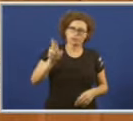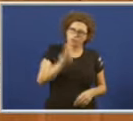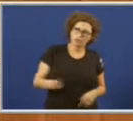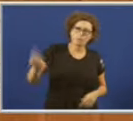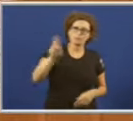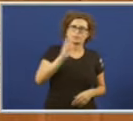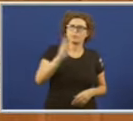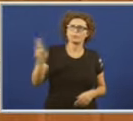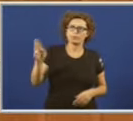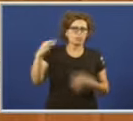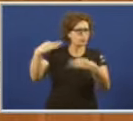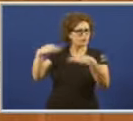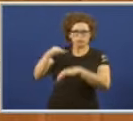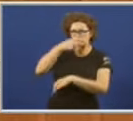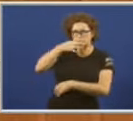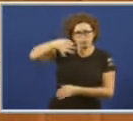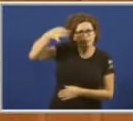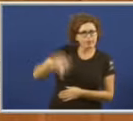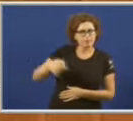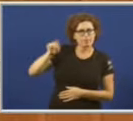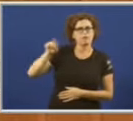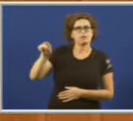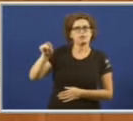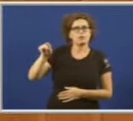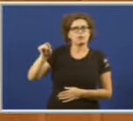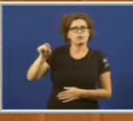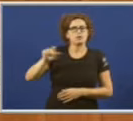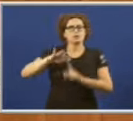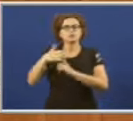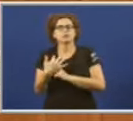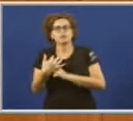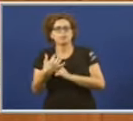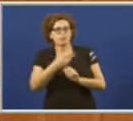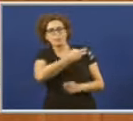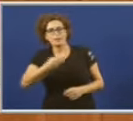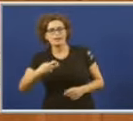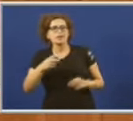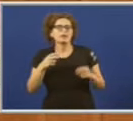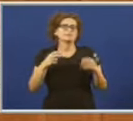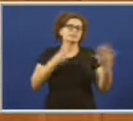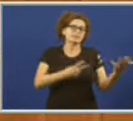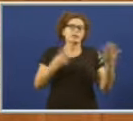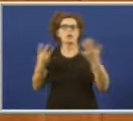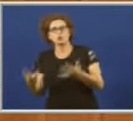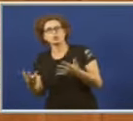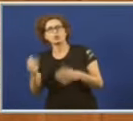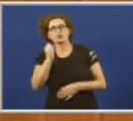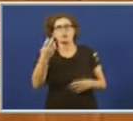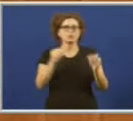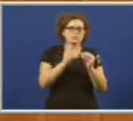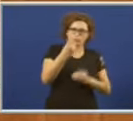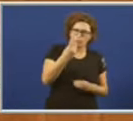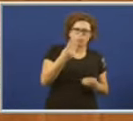verdadeira, é este marco saído dos 78 e dos 81 a única Galiza posible.